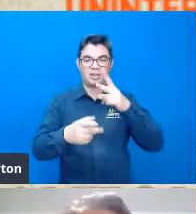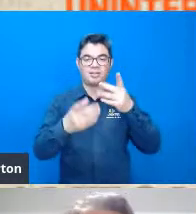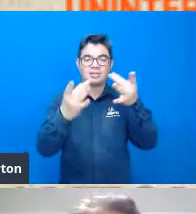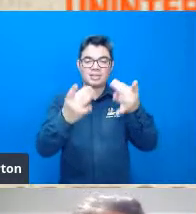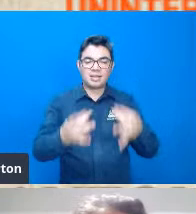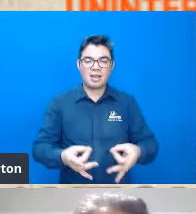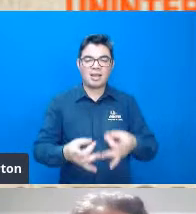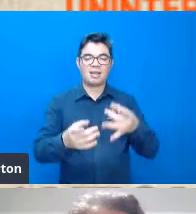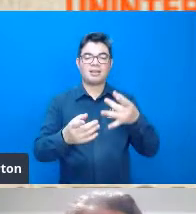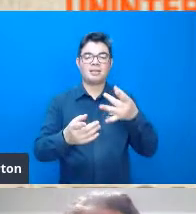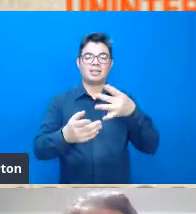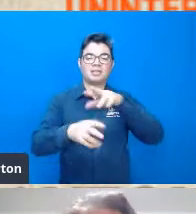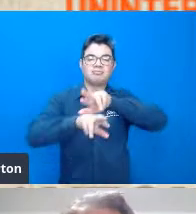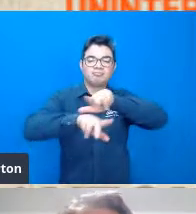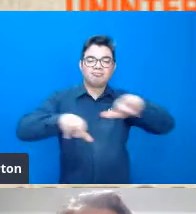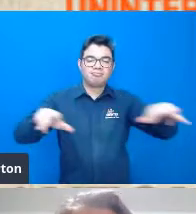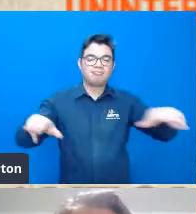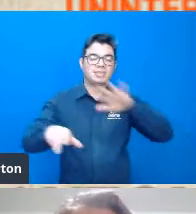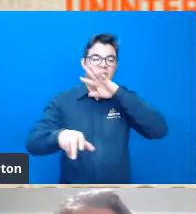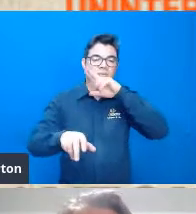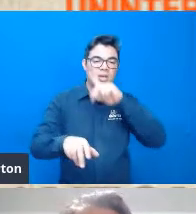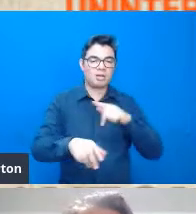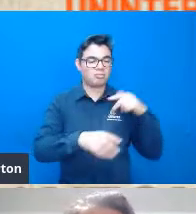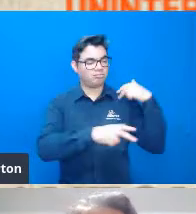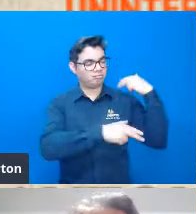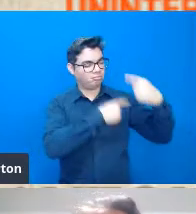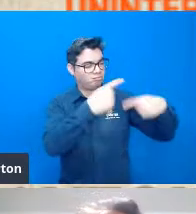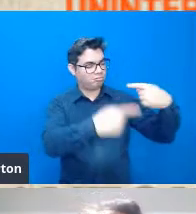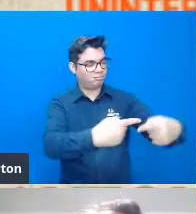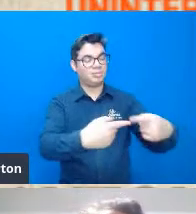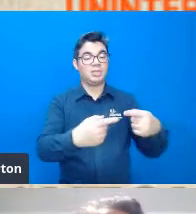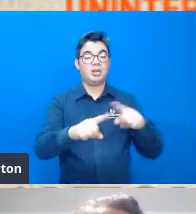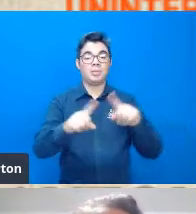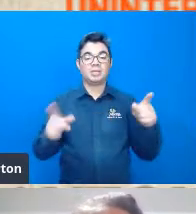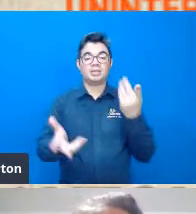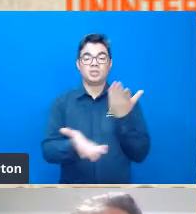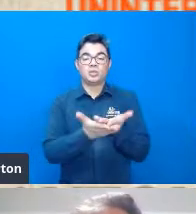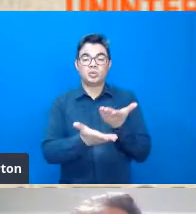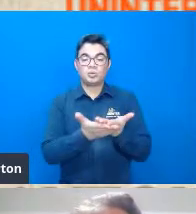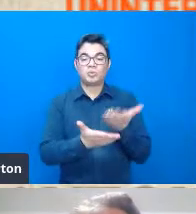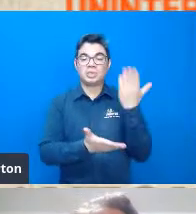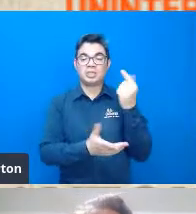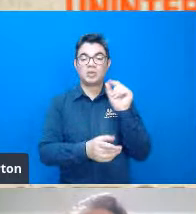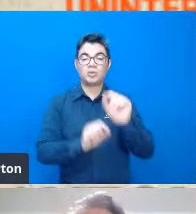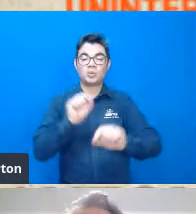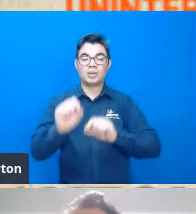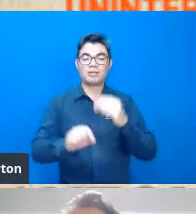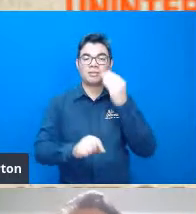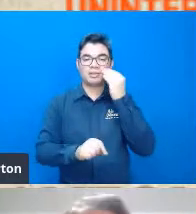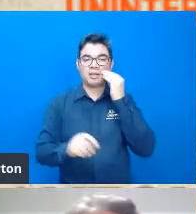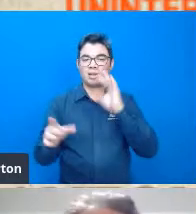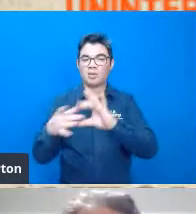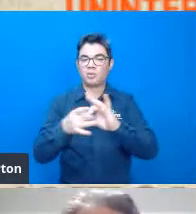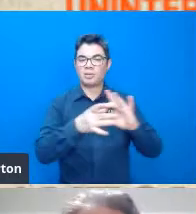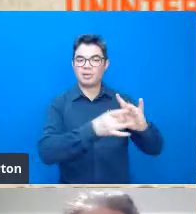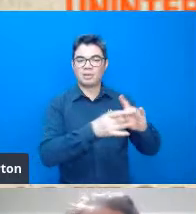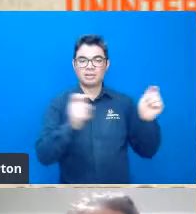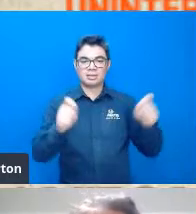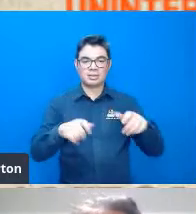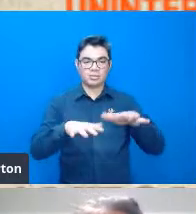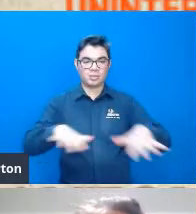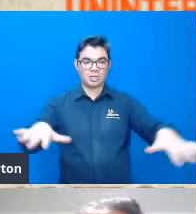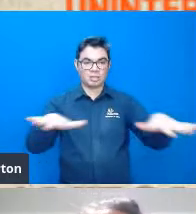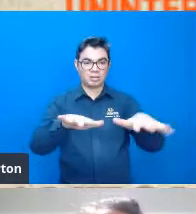descrição de aspectos da história natural das espécies, e poucos estudos nessa época tentavam entender o contexto das espécies no seu meio,